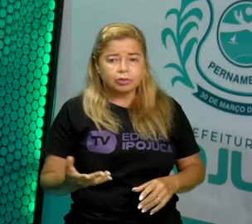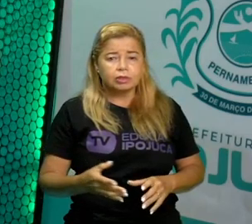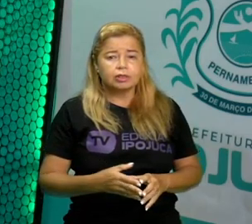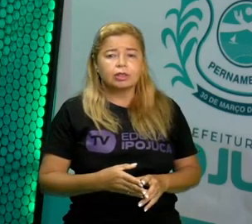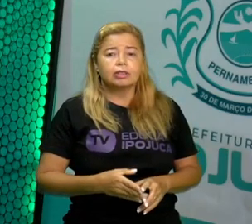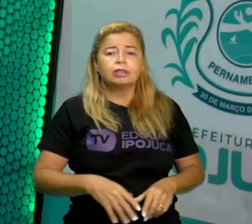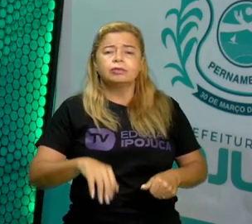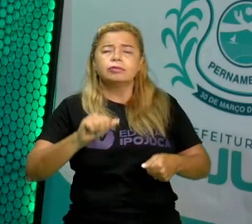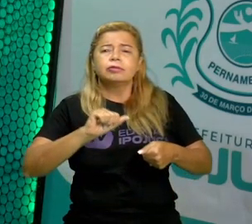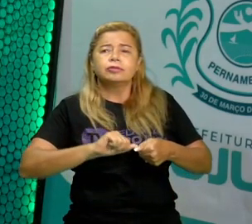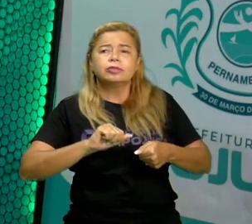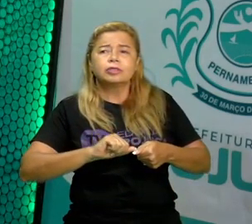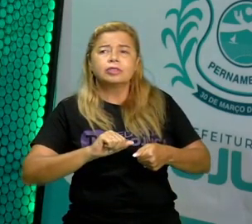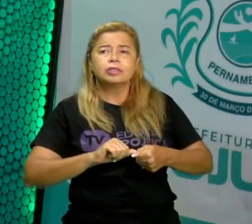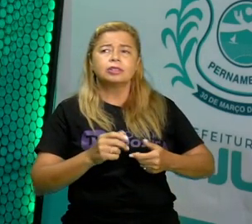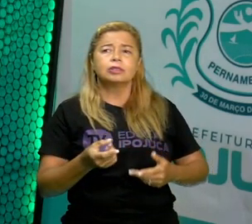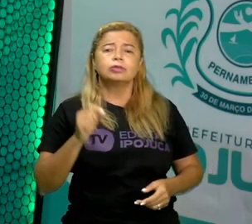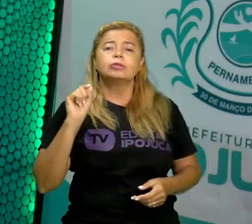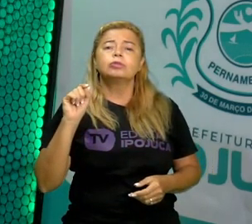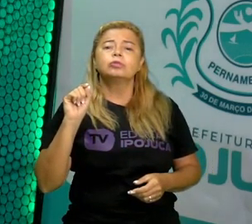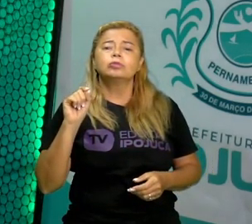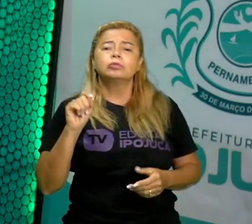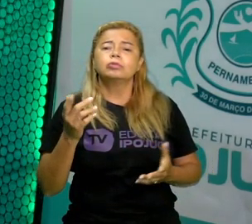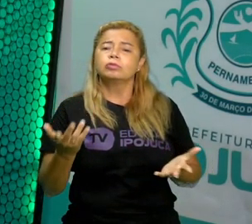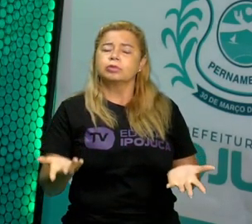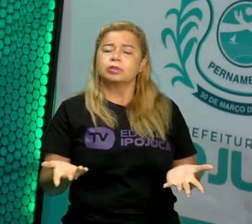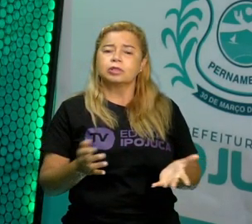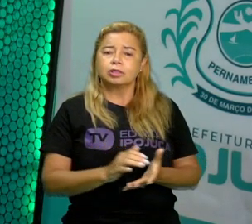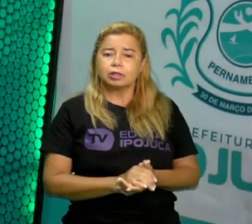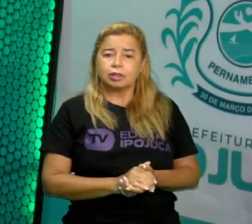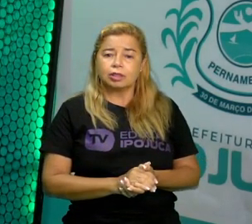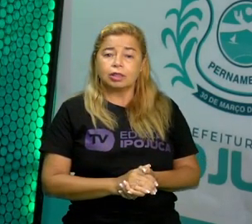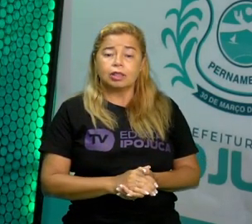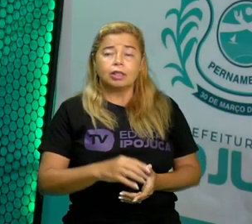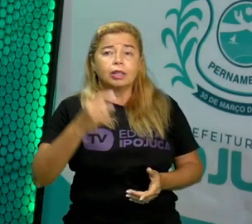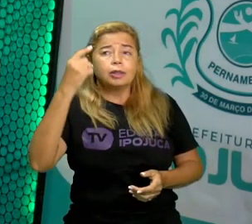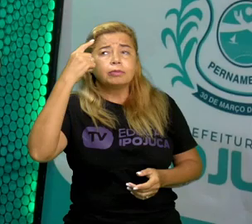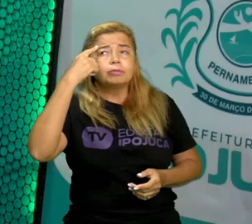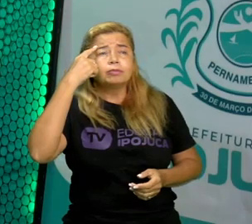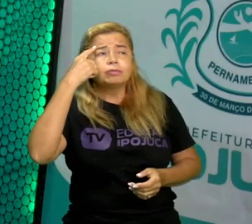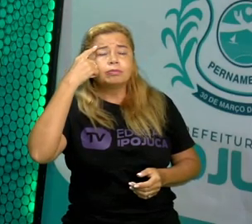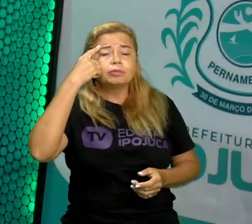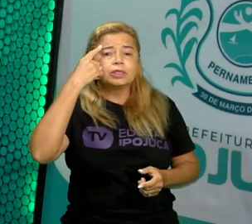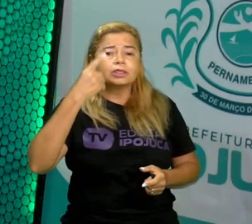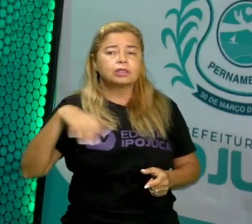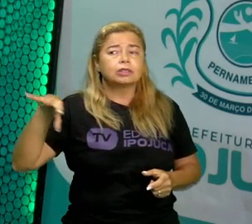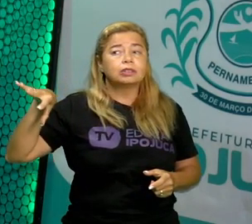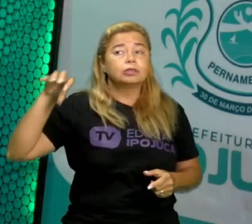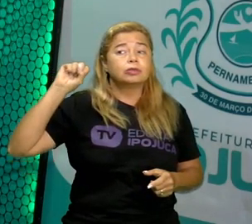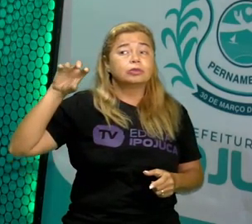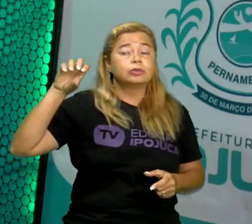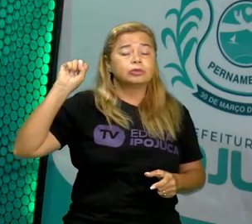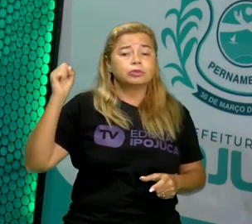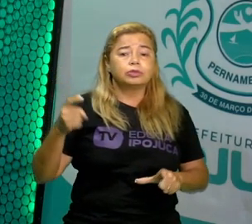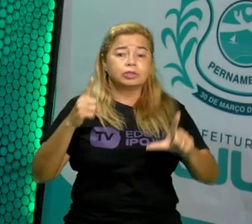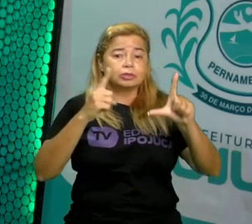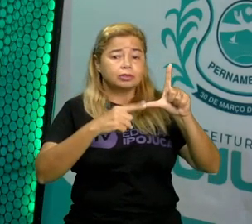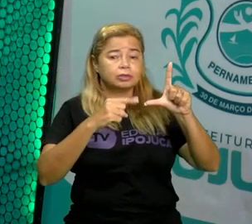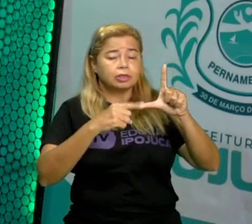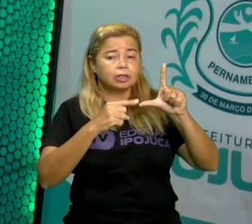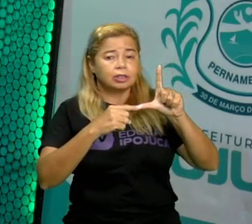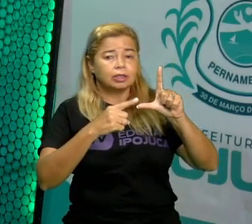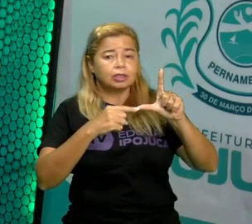está fazendo através da letra que estamos ouvindo. Através da